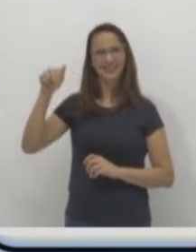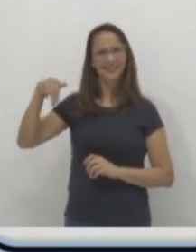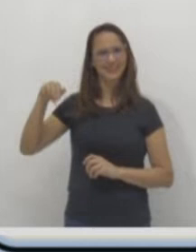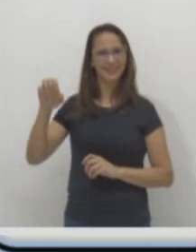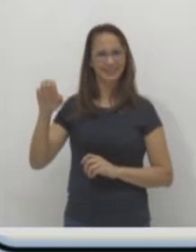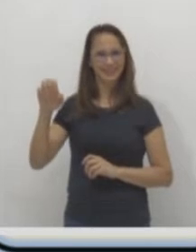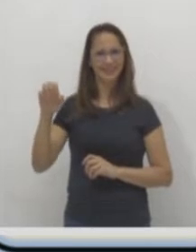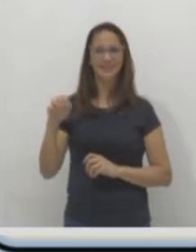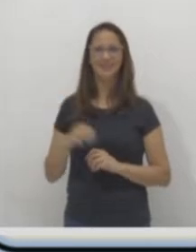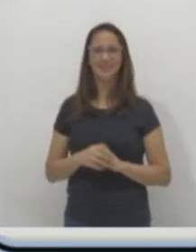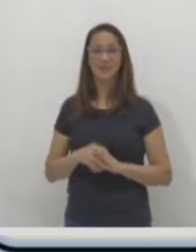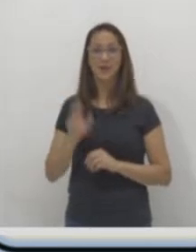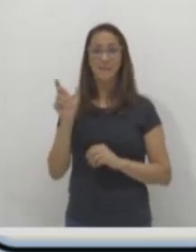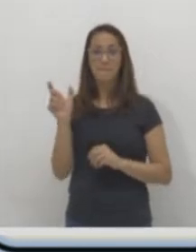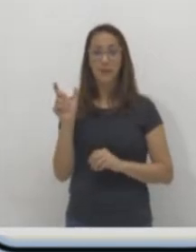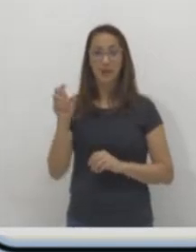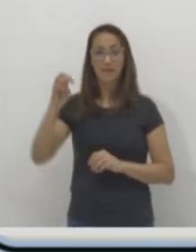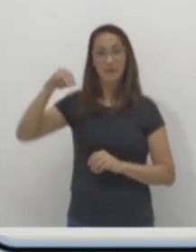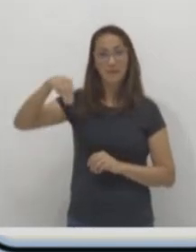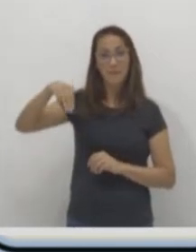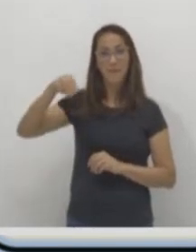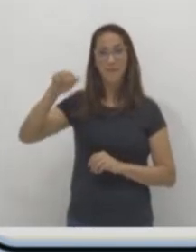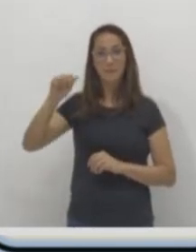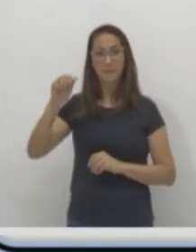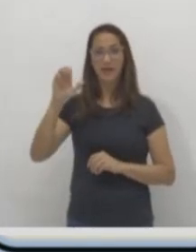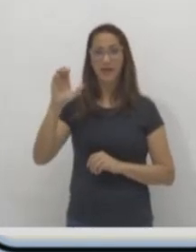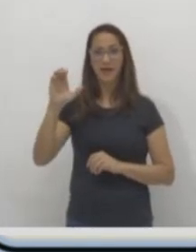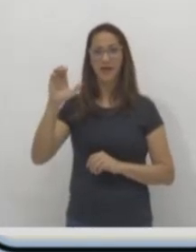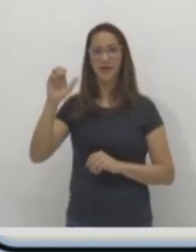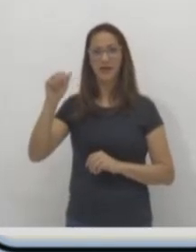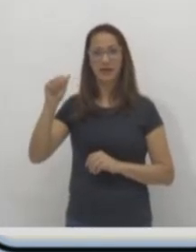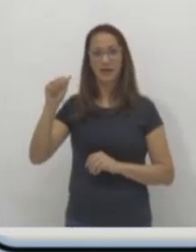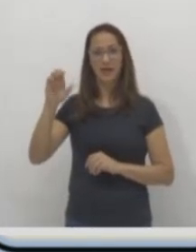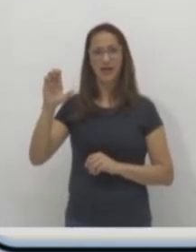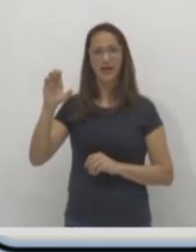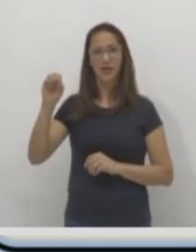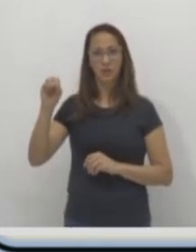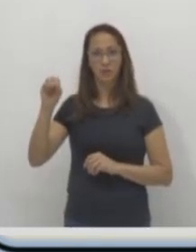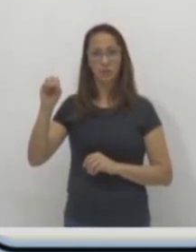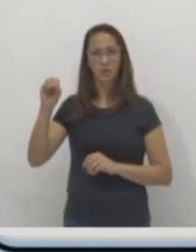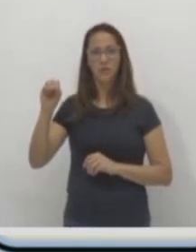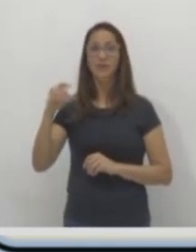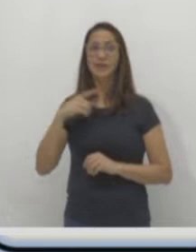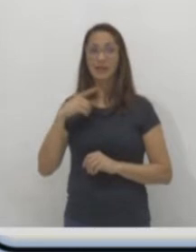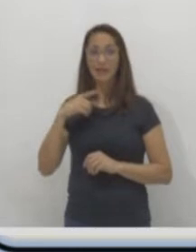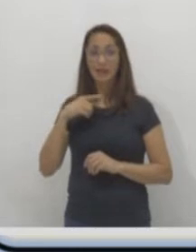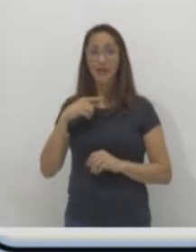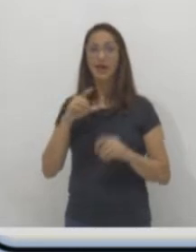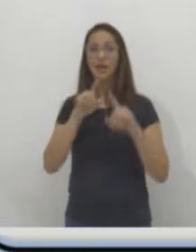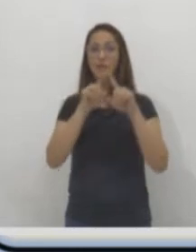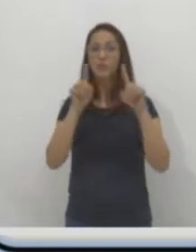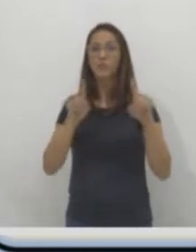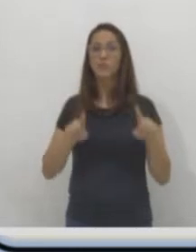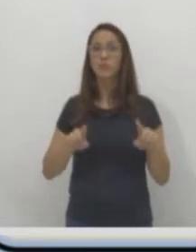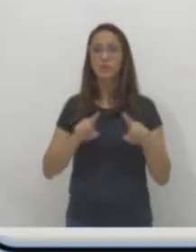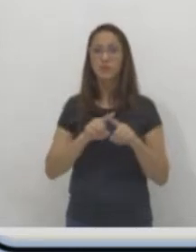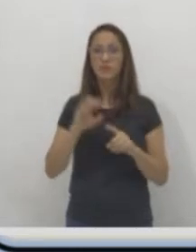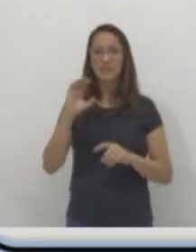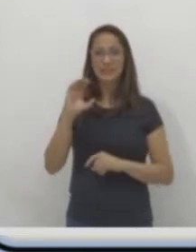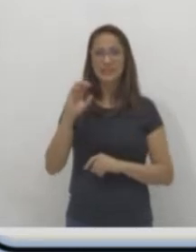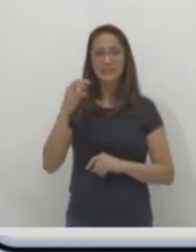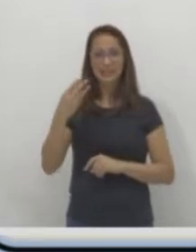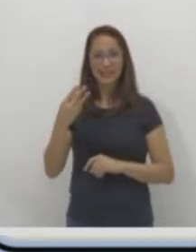macaco. Está localizado no esquadradinho. C3,